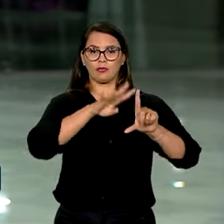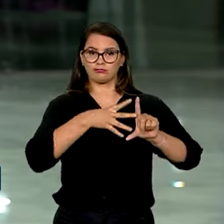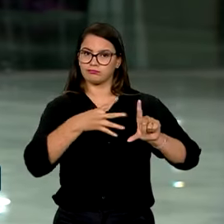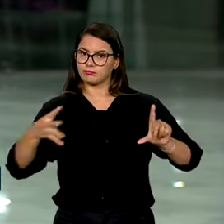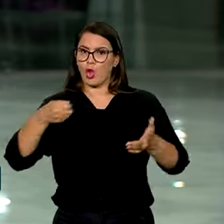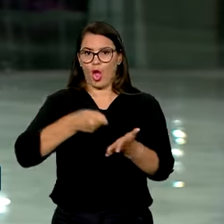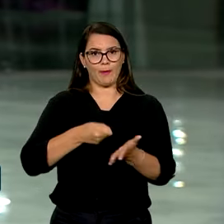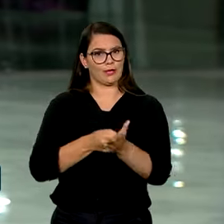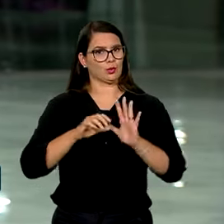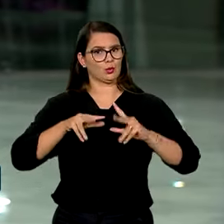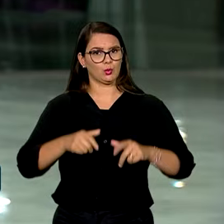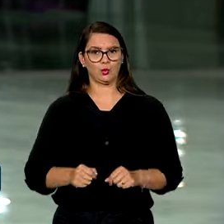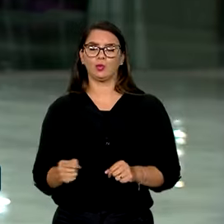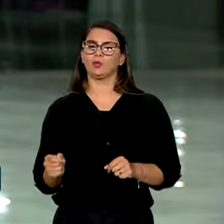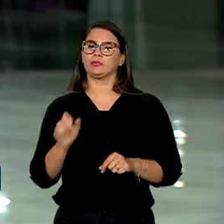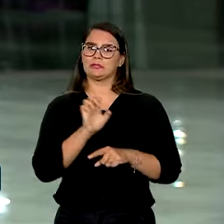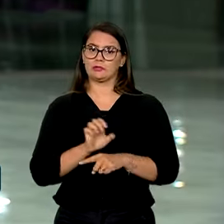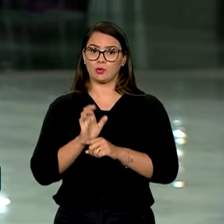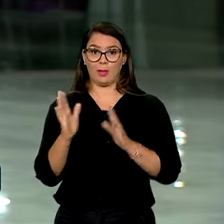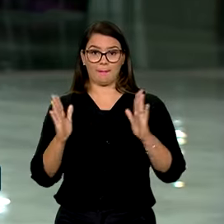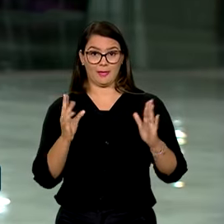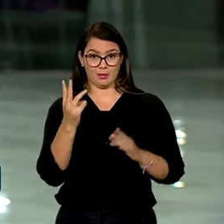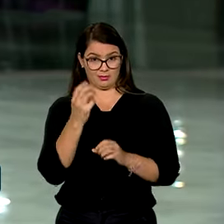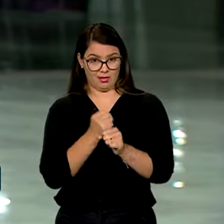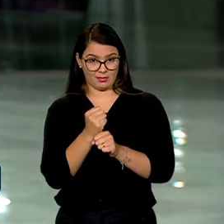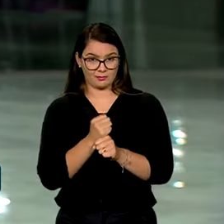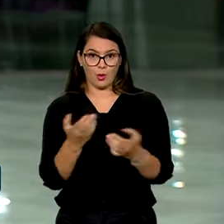em todas as redes no prazo de três anos. E